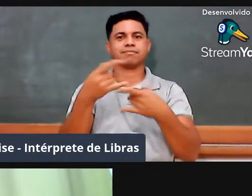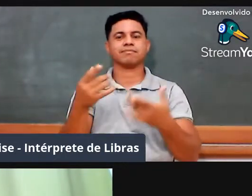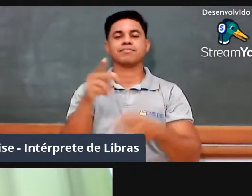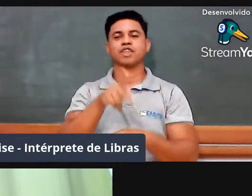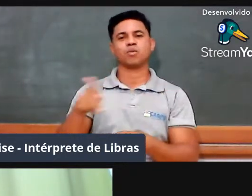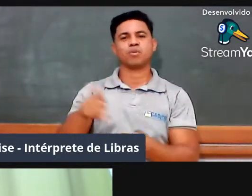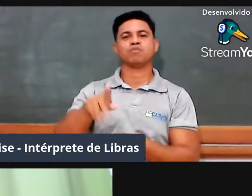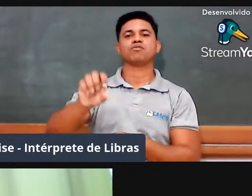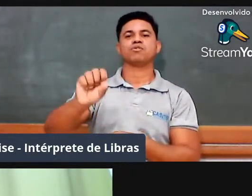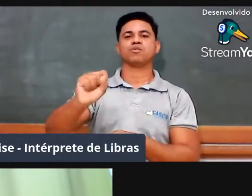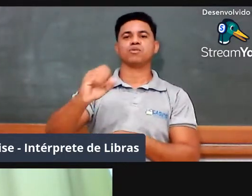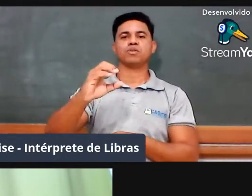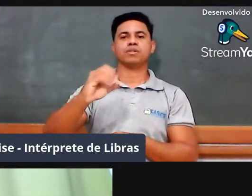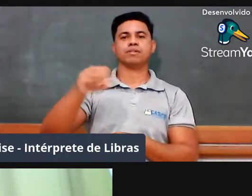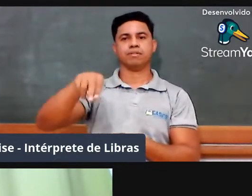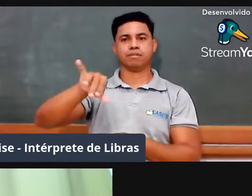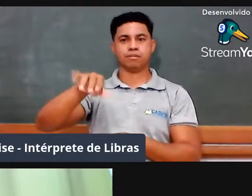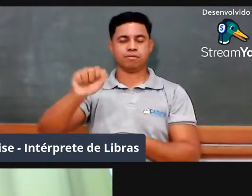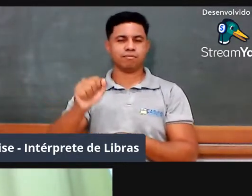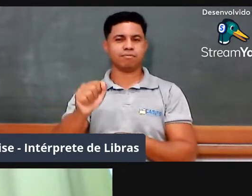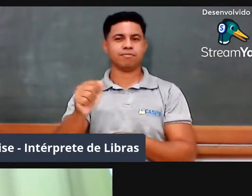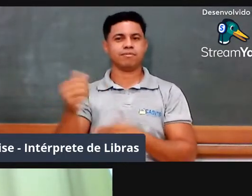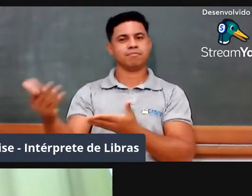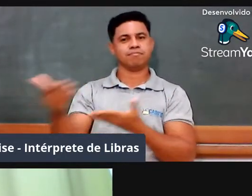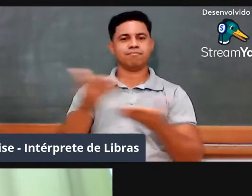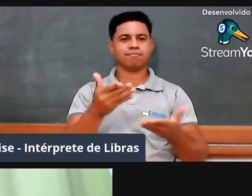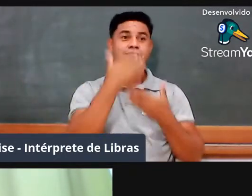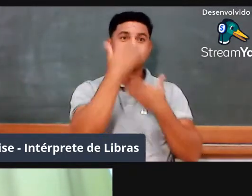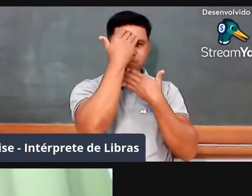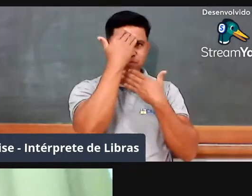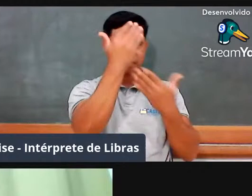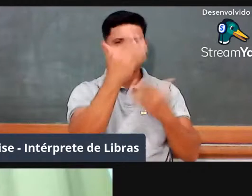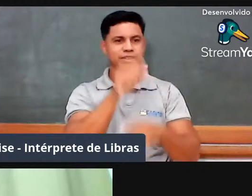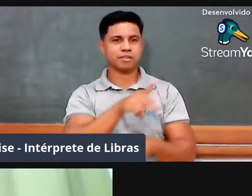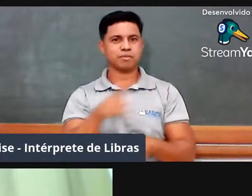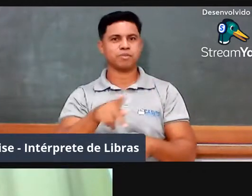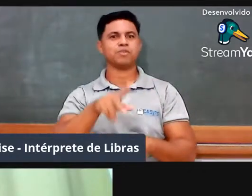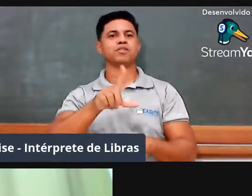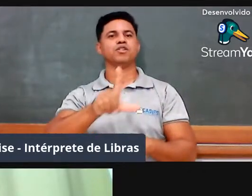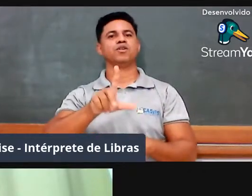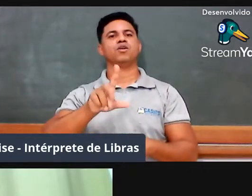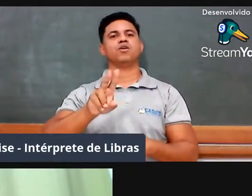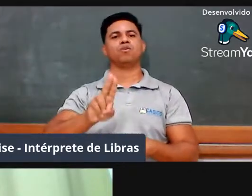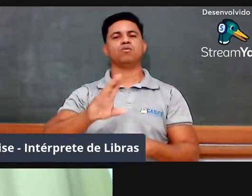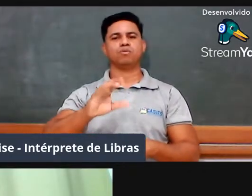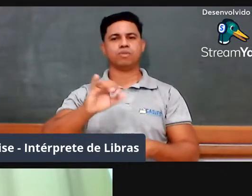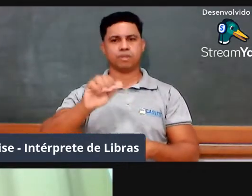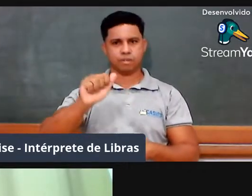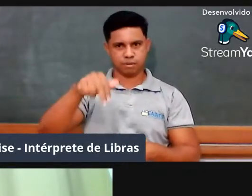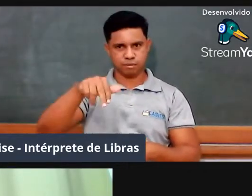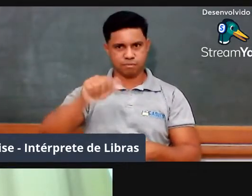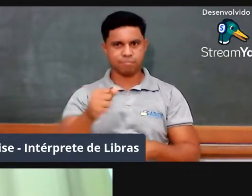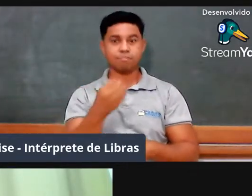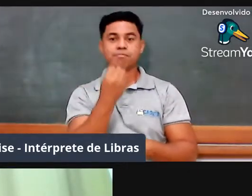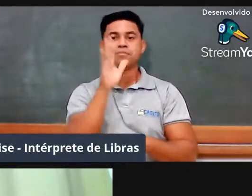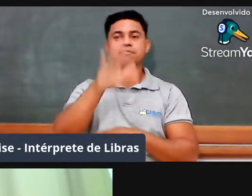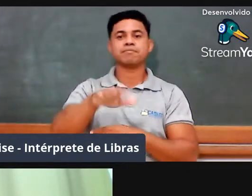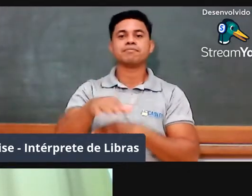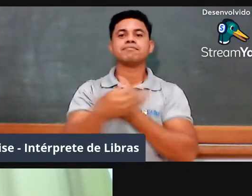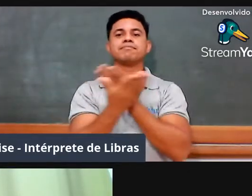Obrigada, Luciana, professora Luciana. Boa tarde e boa noite a todas as professoras e todos os professores.